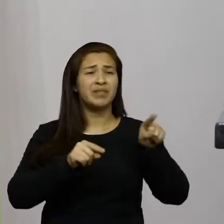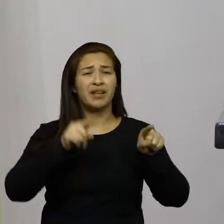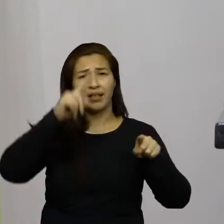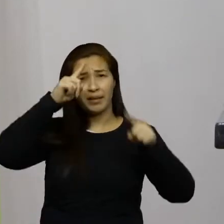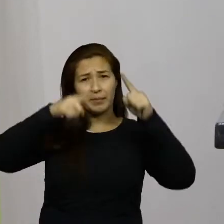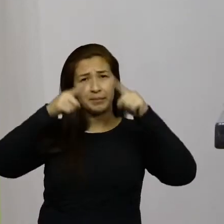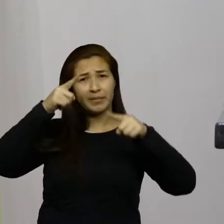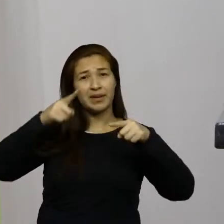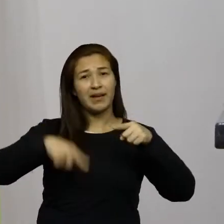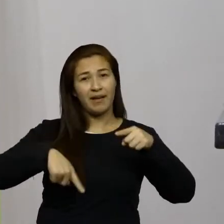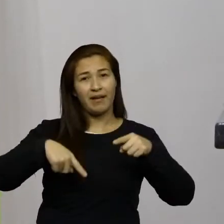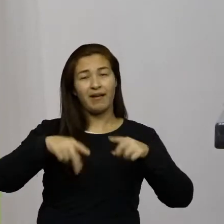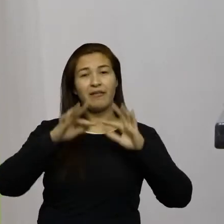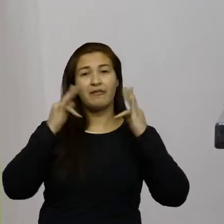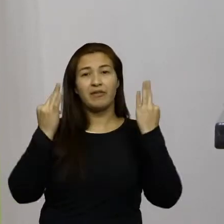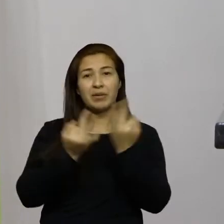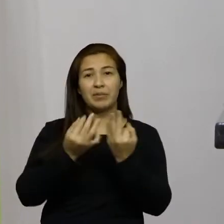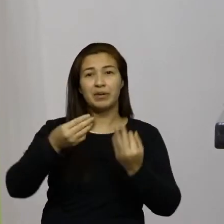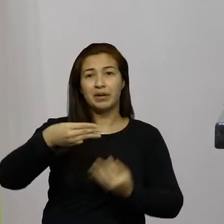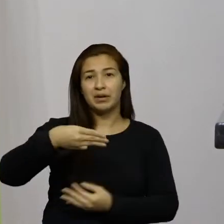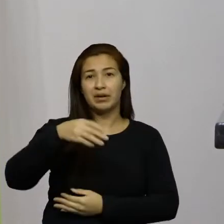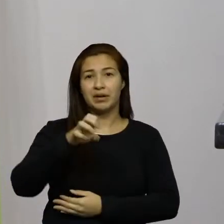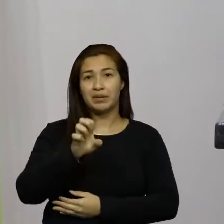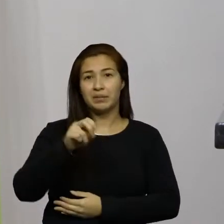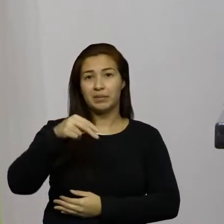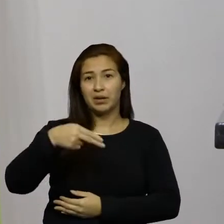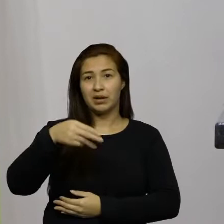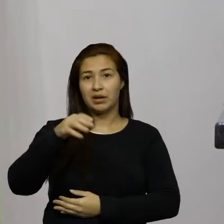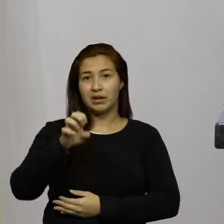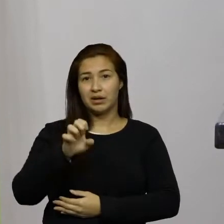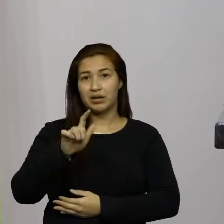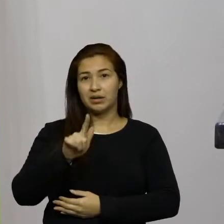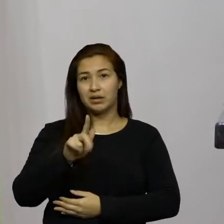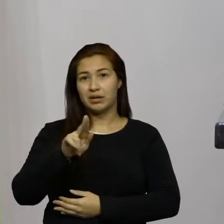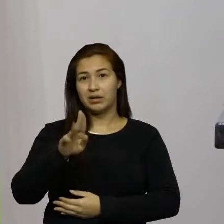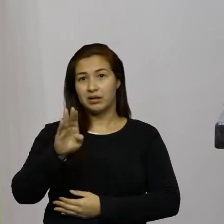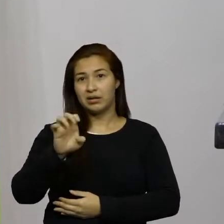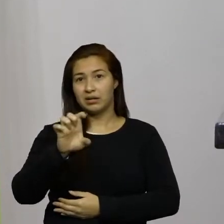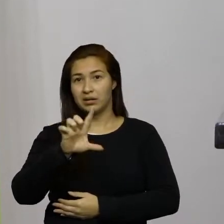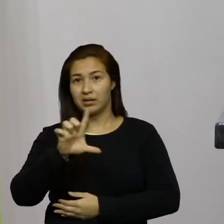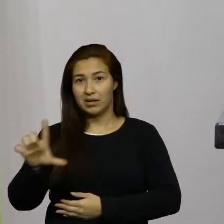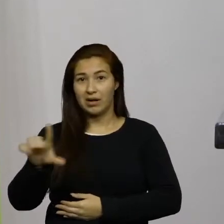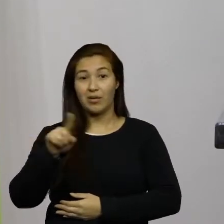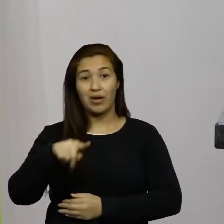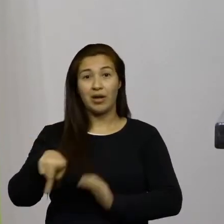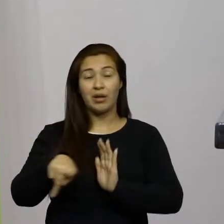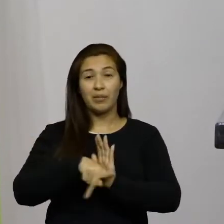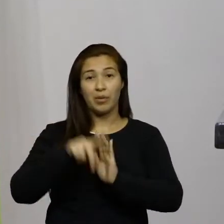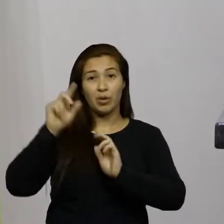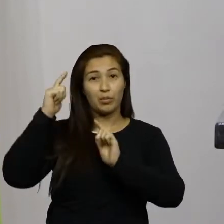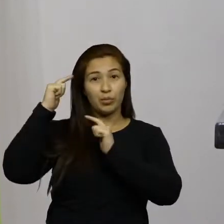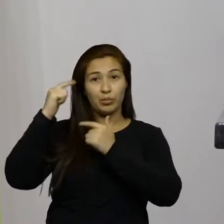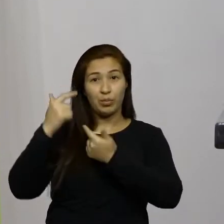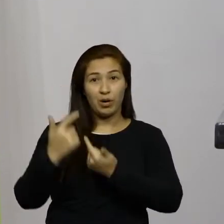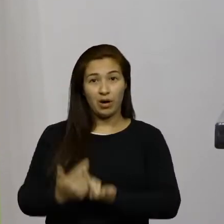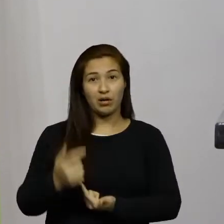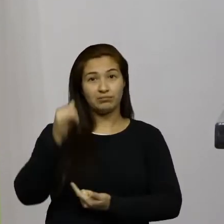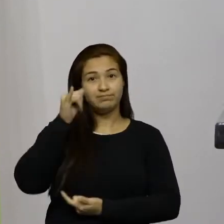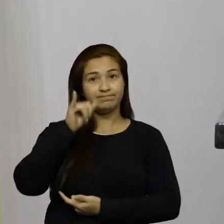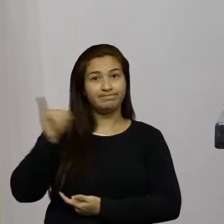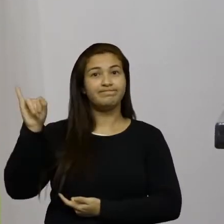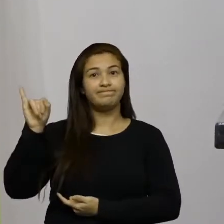Meneghel imigrantes de italianos radicados em nossa região sul catarinense